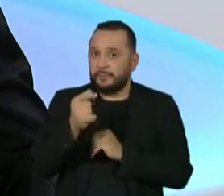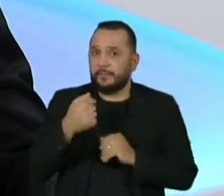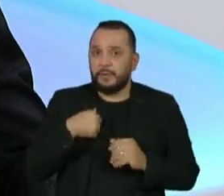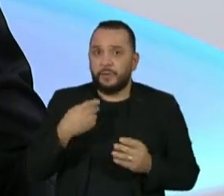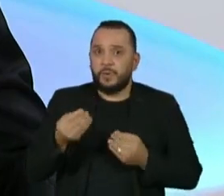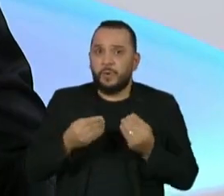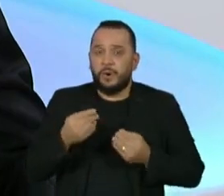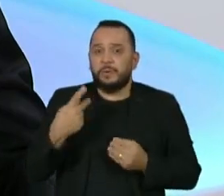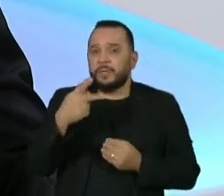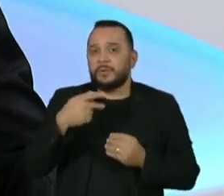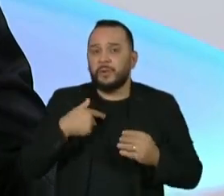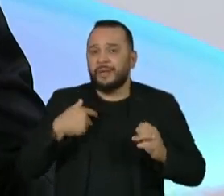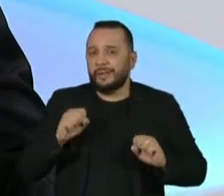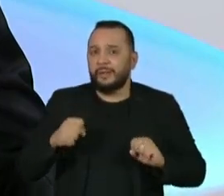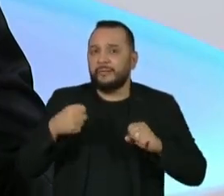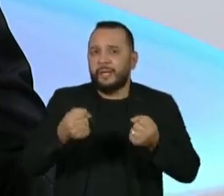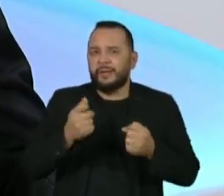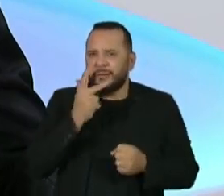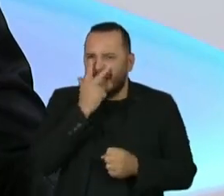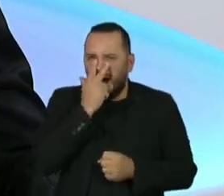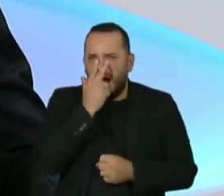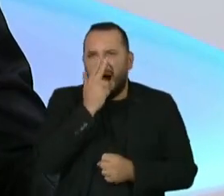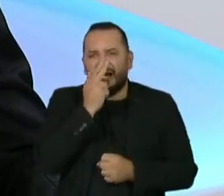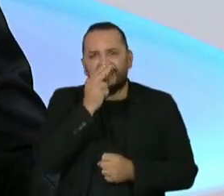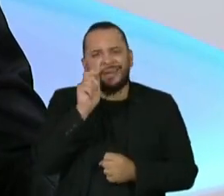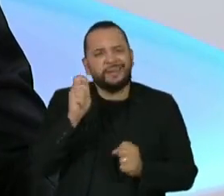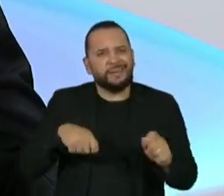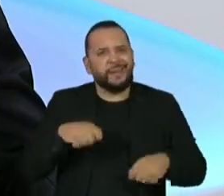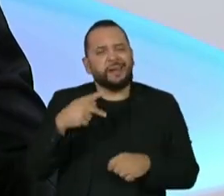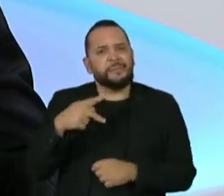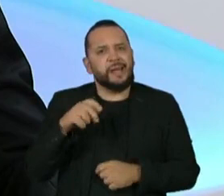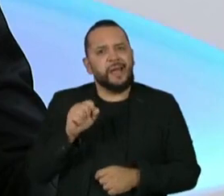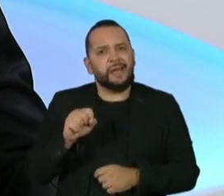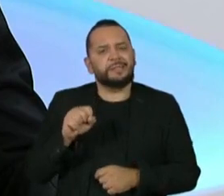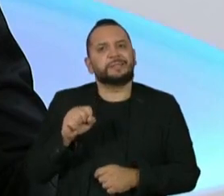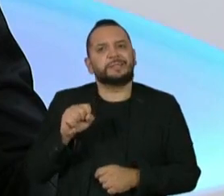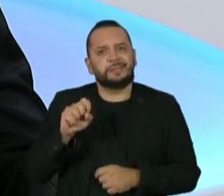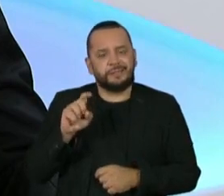defesa nesse momento, se o senhor acha que o PSD deve...